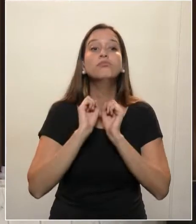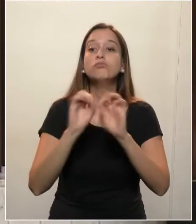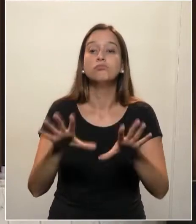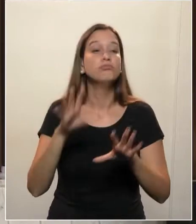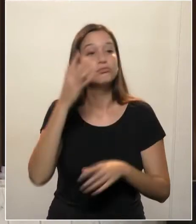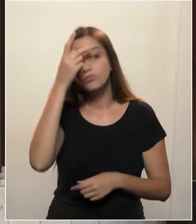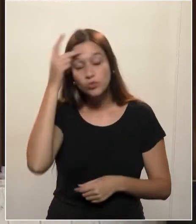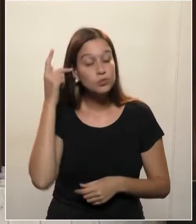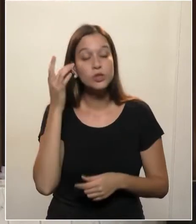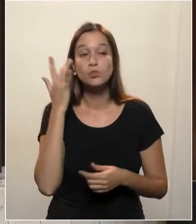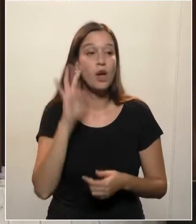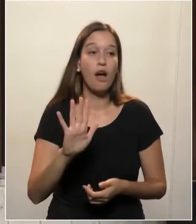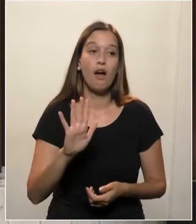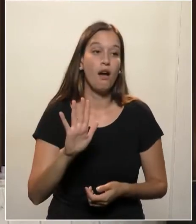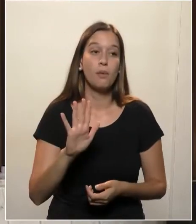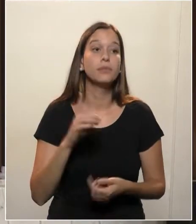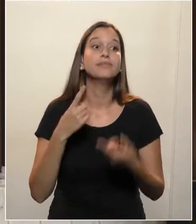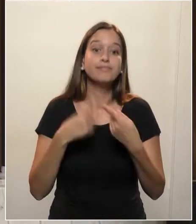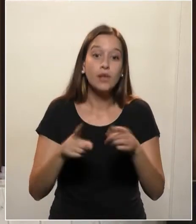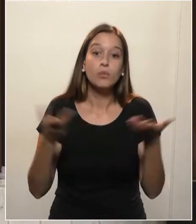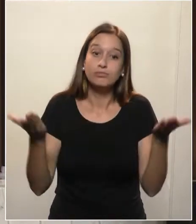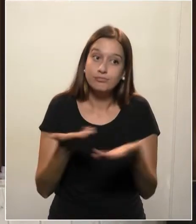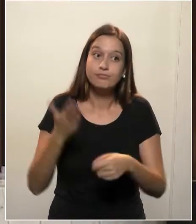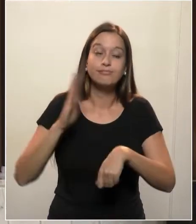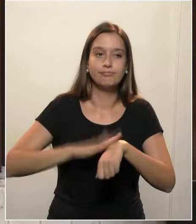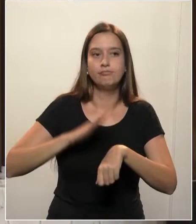E esse é o momento, deputado Romanelli,